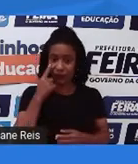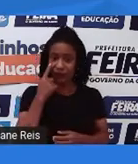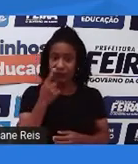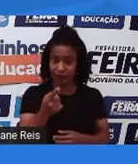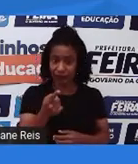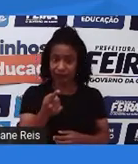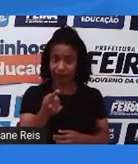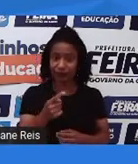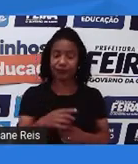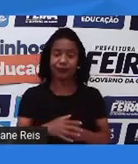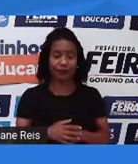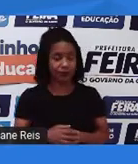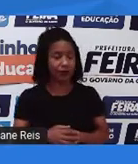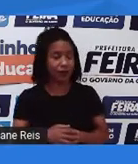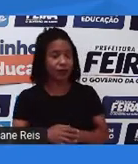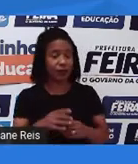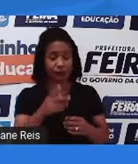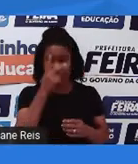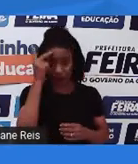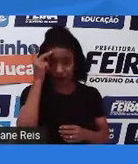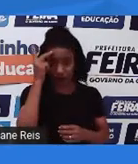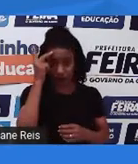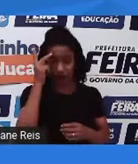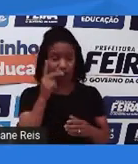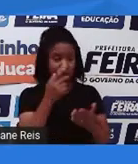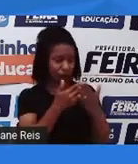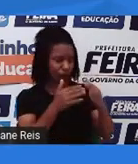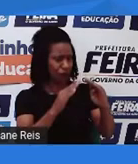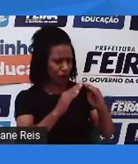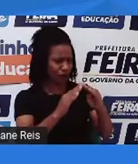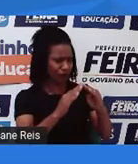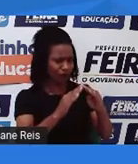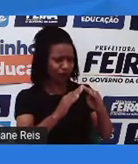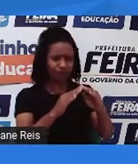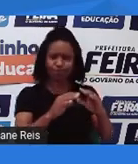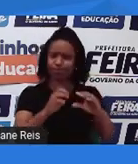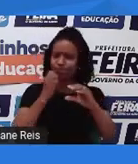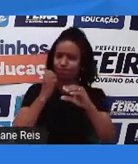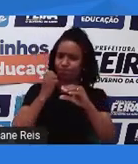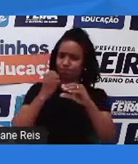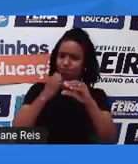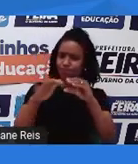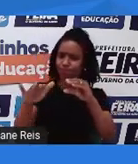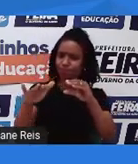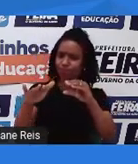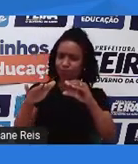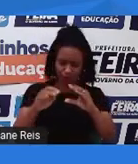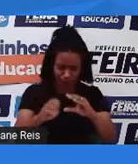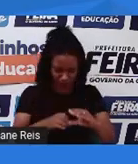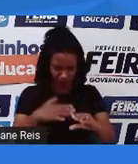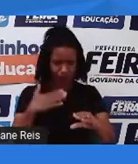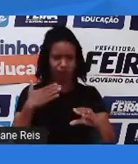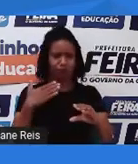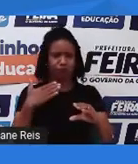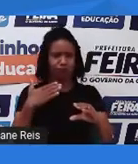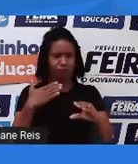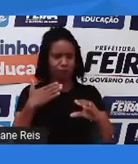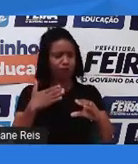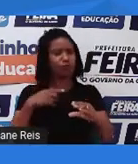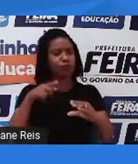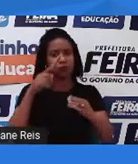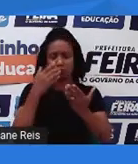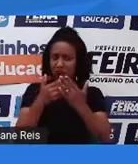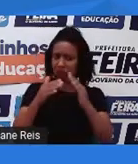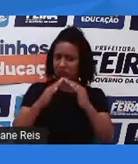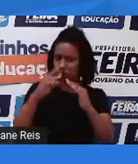um e-mail de um administrador de sua escola, ele diz que você está com algum problema na questão